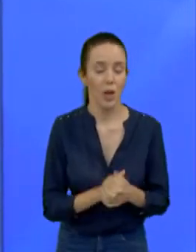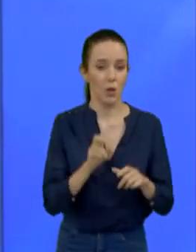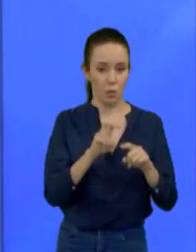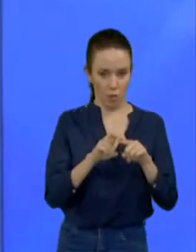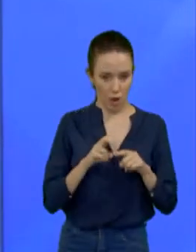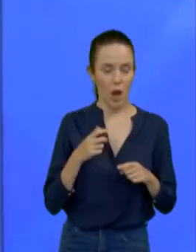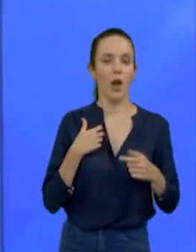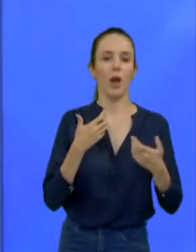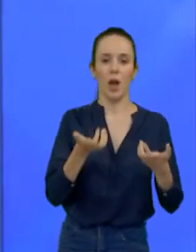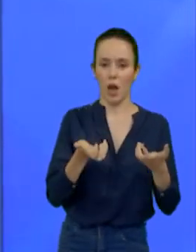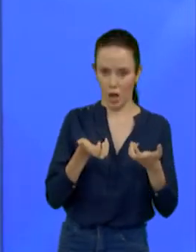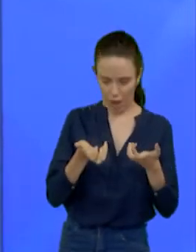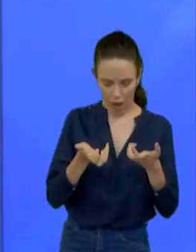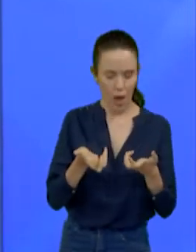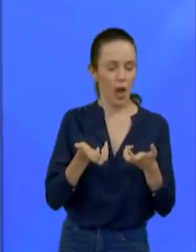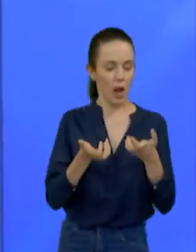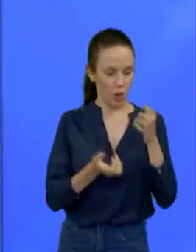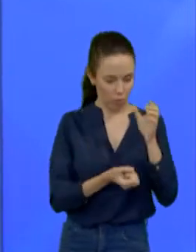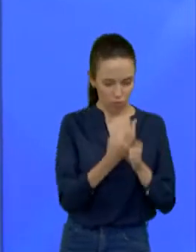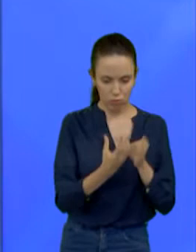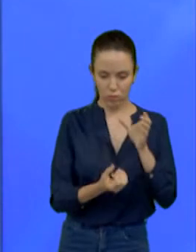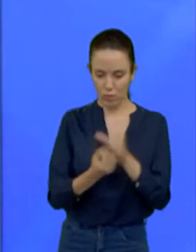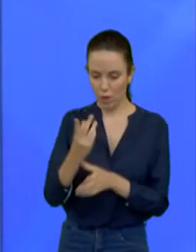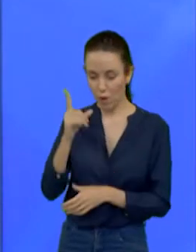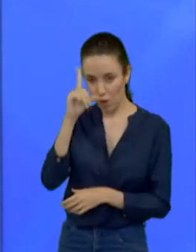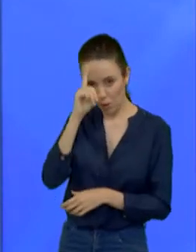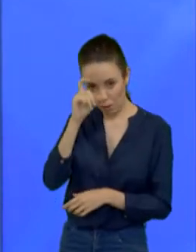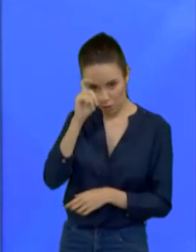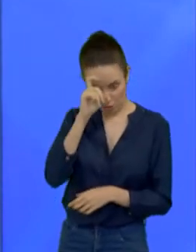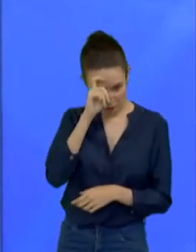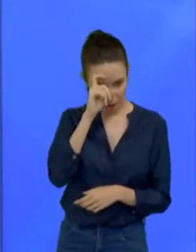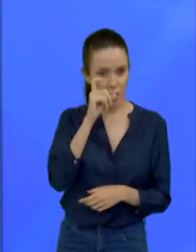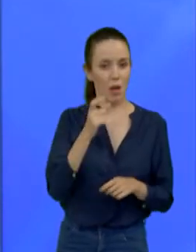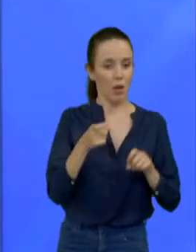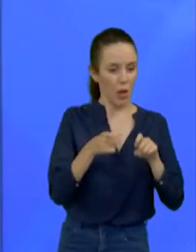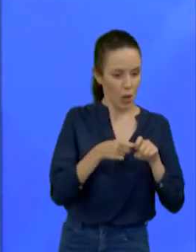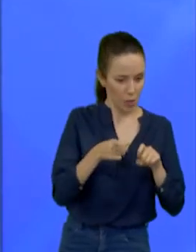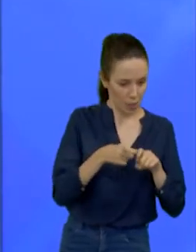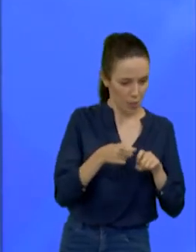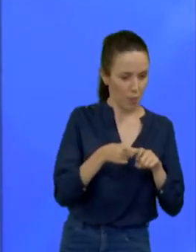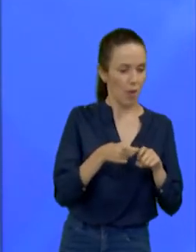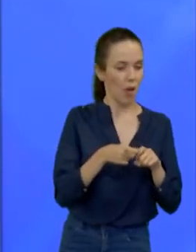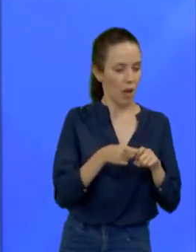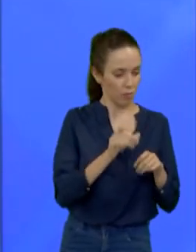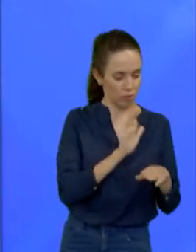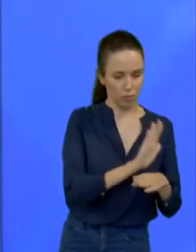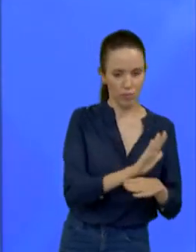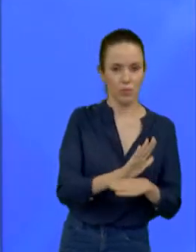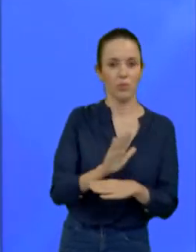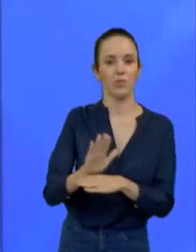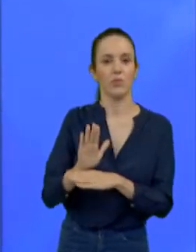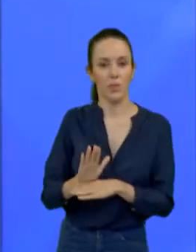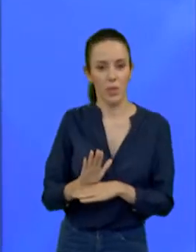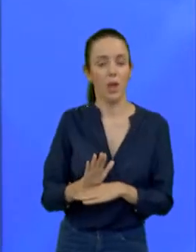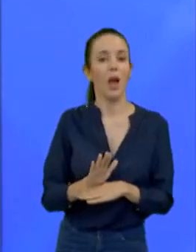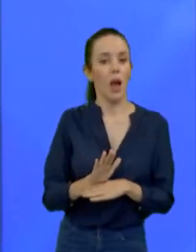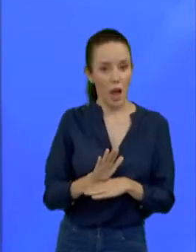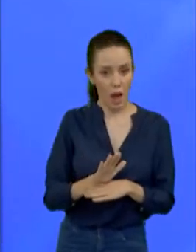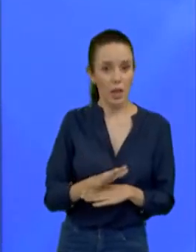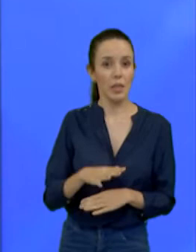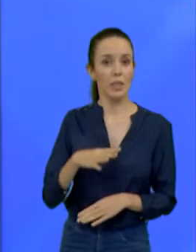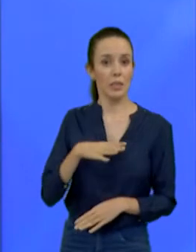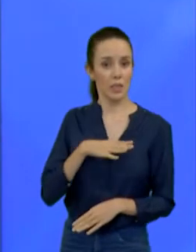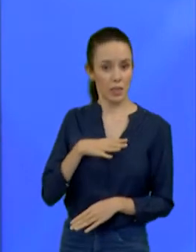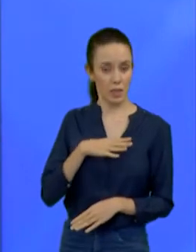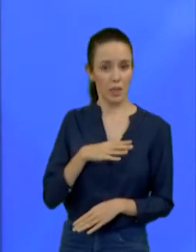de especialidade para o município. Quero dizer que o PA nós vamos instalar em Marizias, devolver